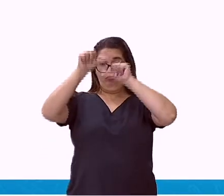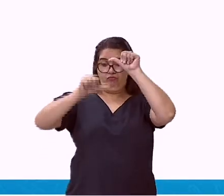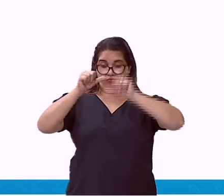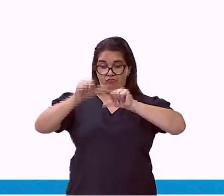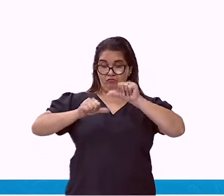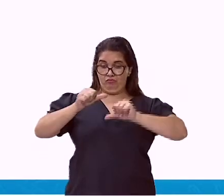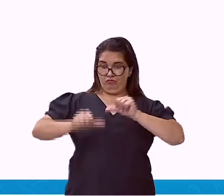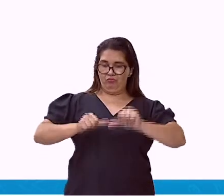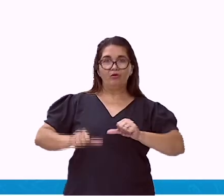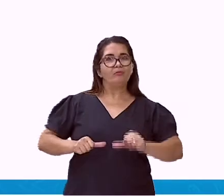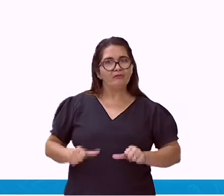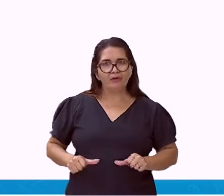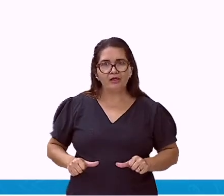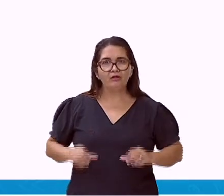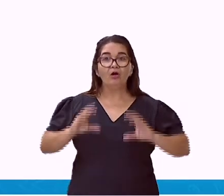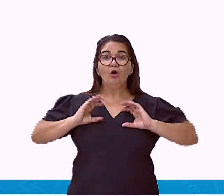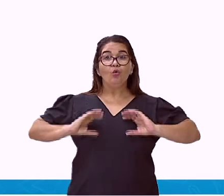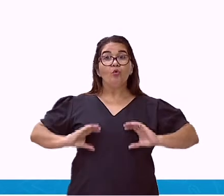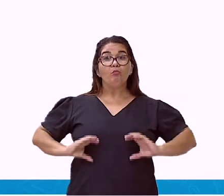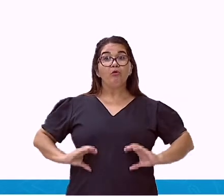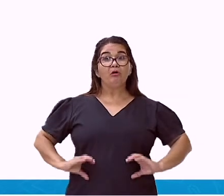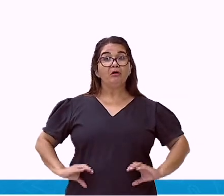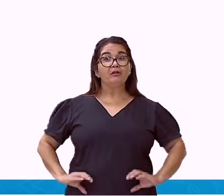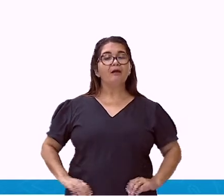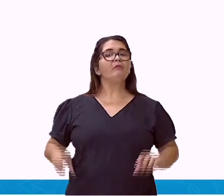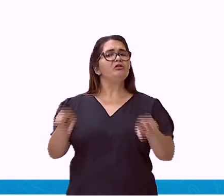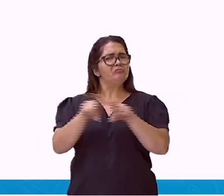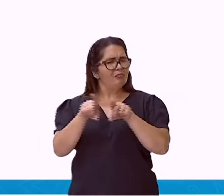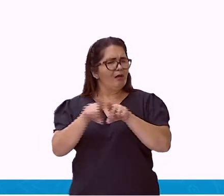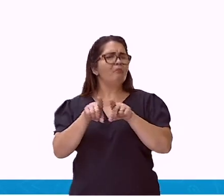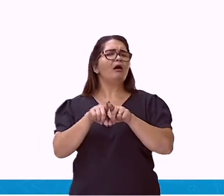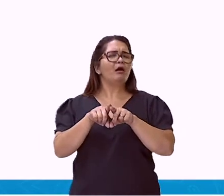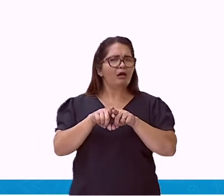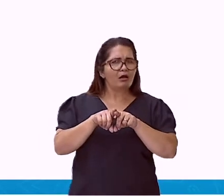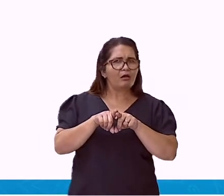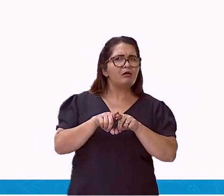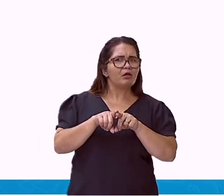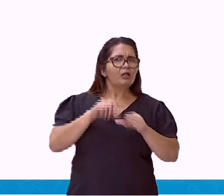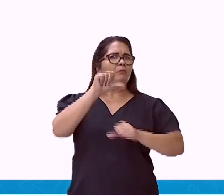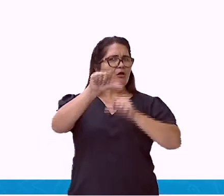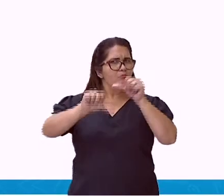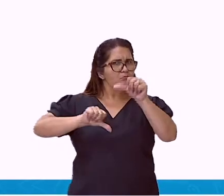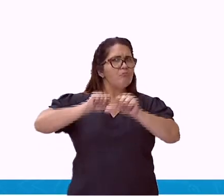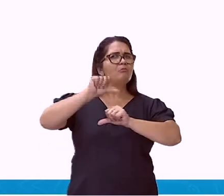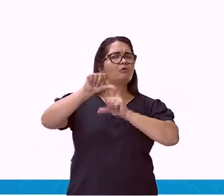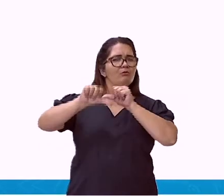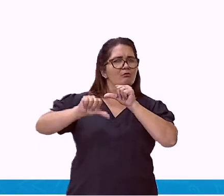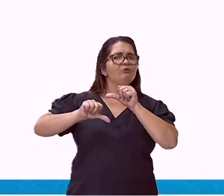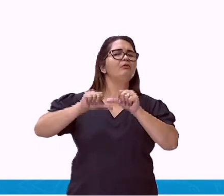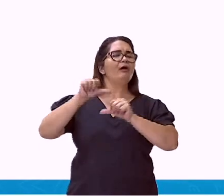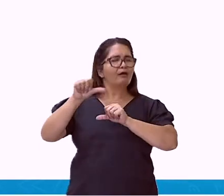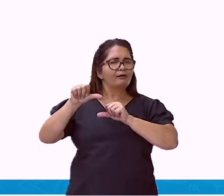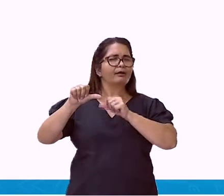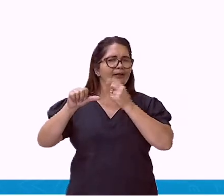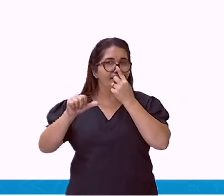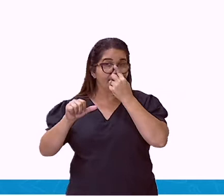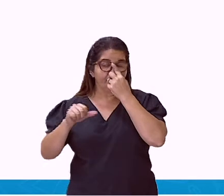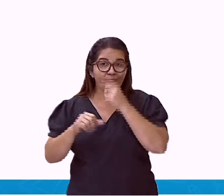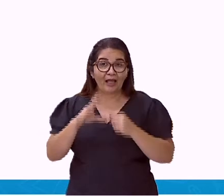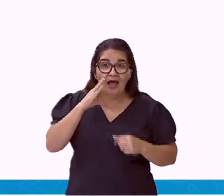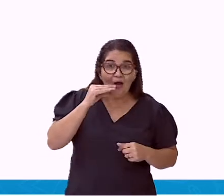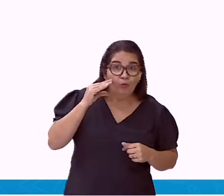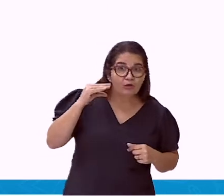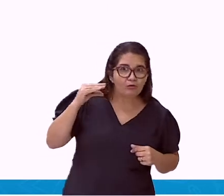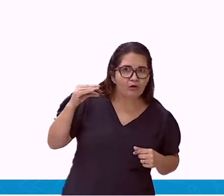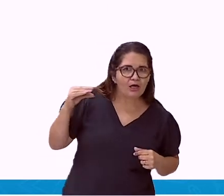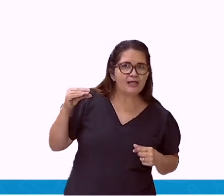e no comportamento. Nós temos adolescentes que além das modificações, das alterações que o corpo